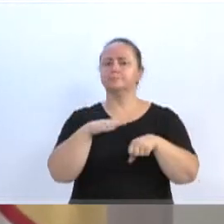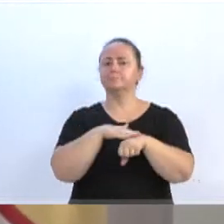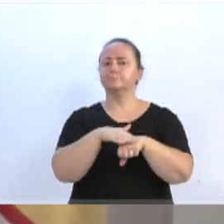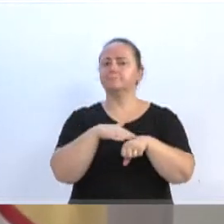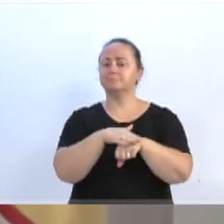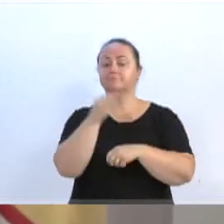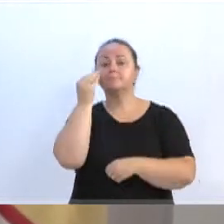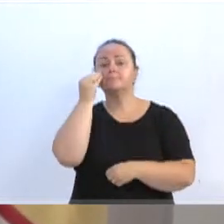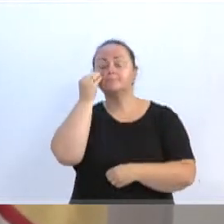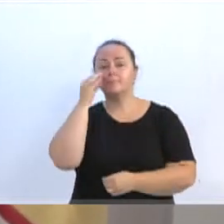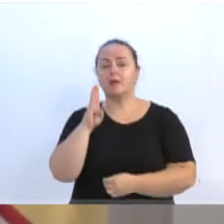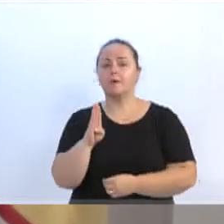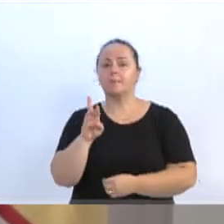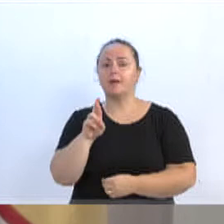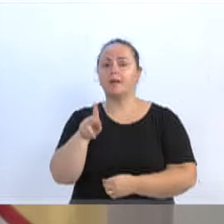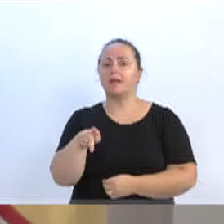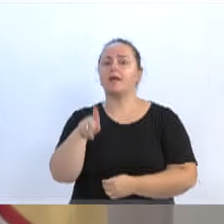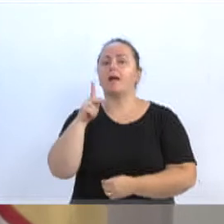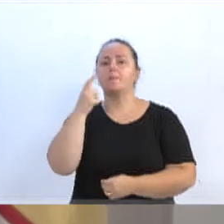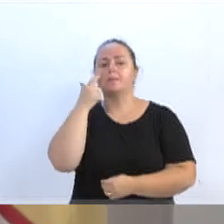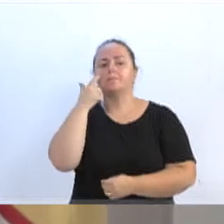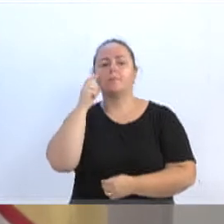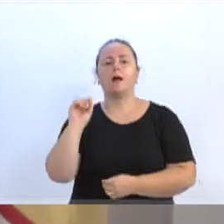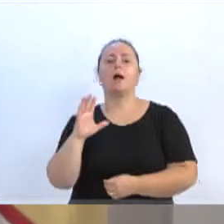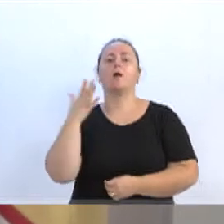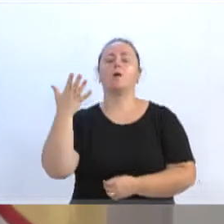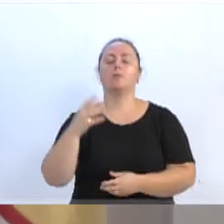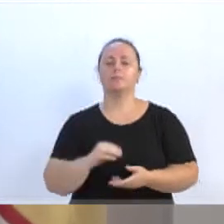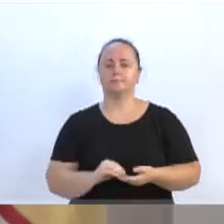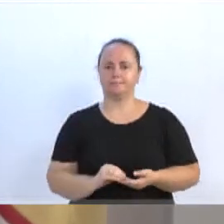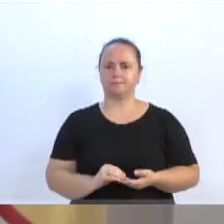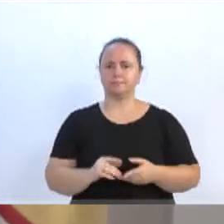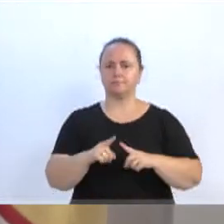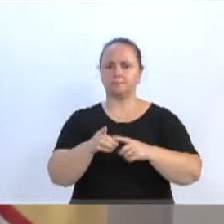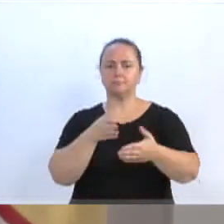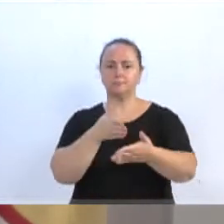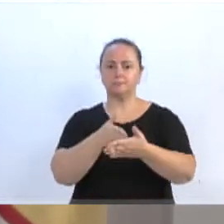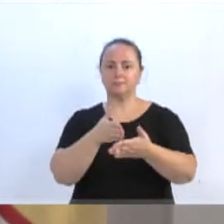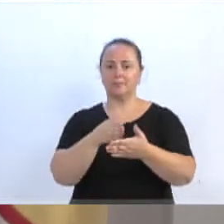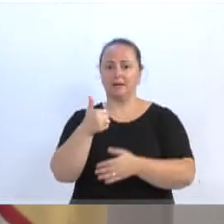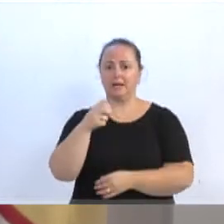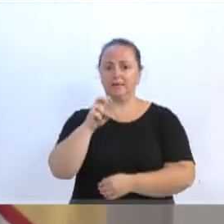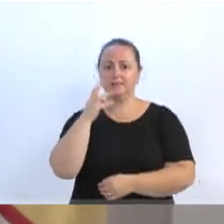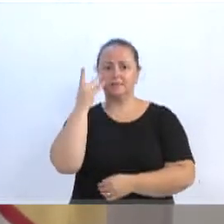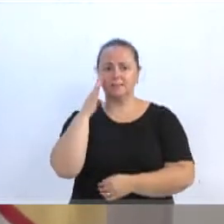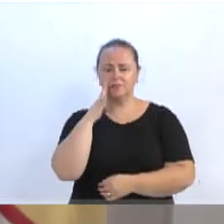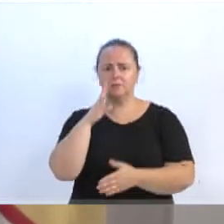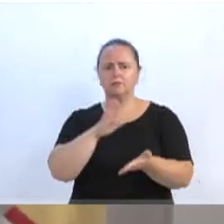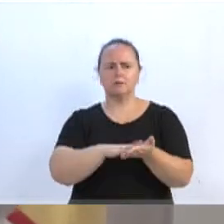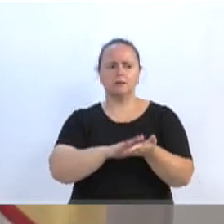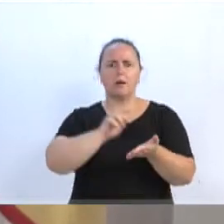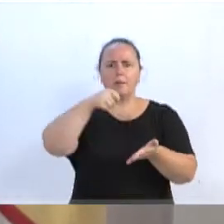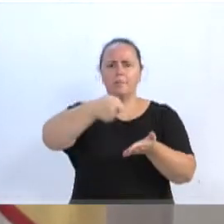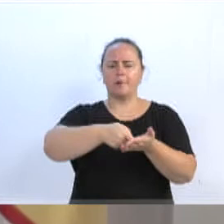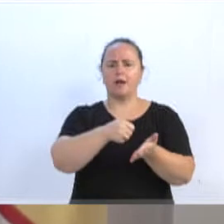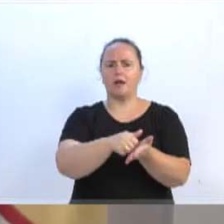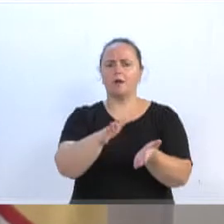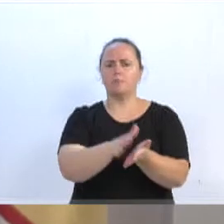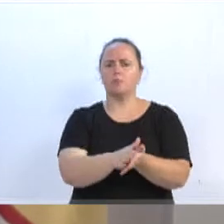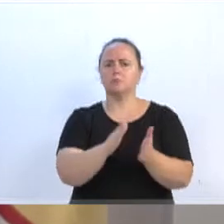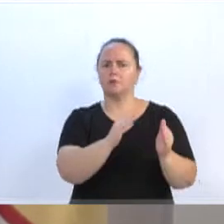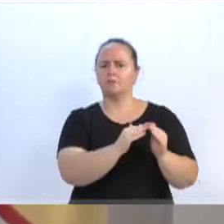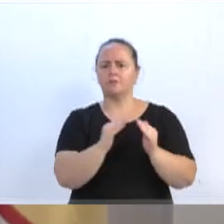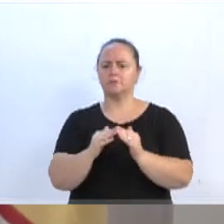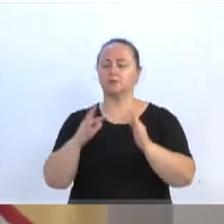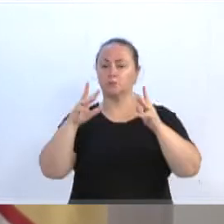a felicidade de saber o que está acontecendo. Mas o prazo de 15 dias, e esse cidadão vai querer, vão estar cobrando para pagar multa, não só ele, como todos os vizinhos.